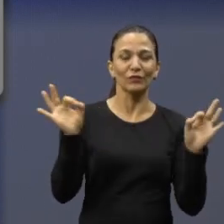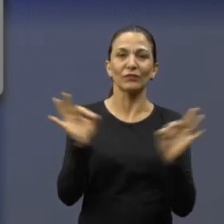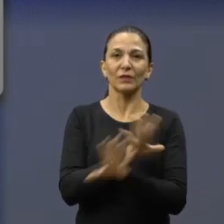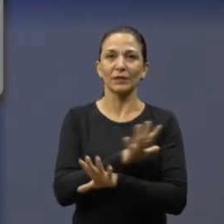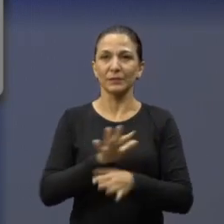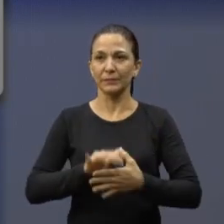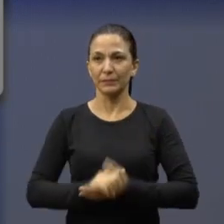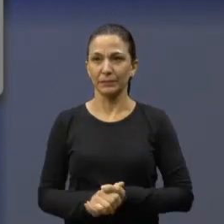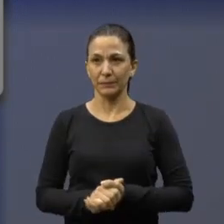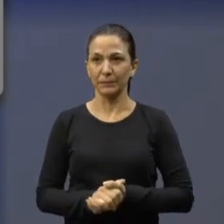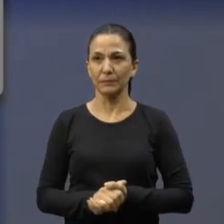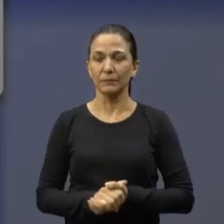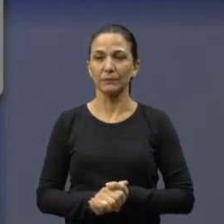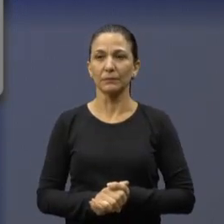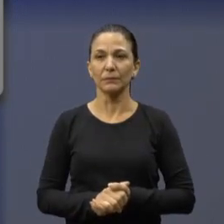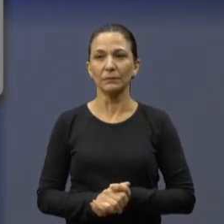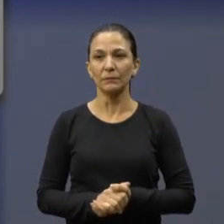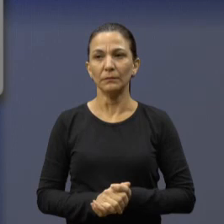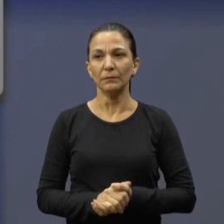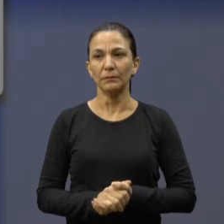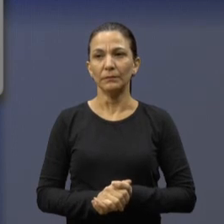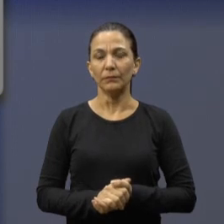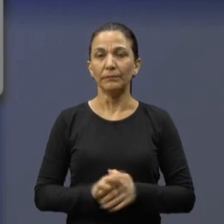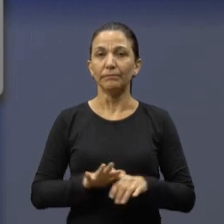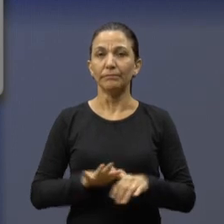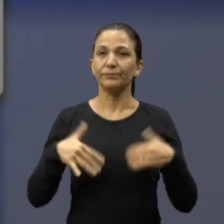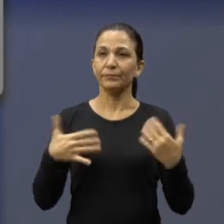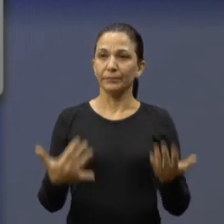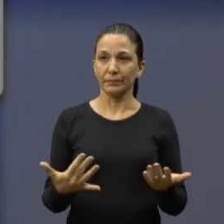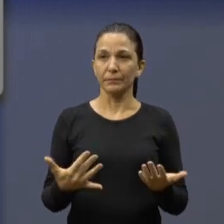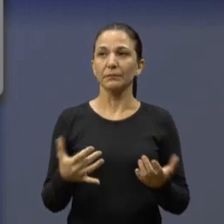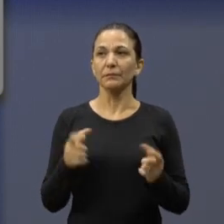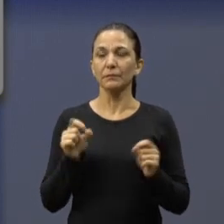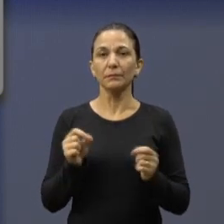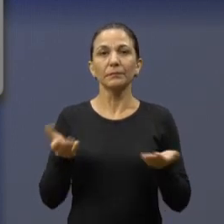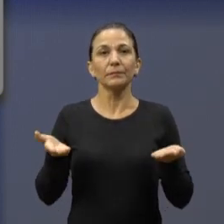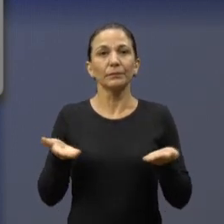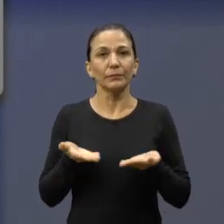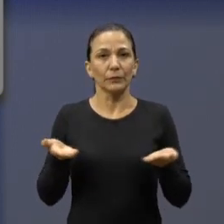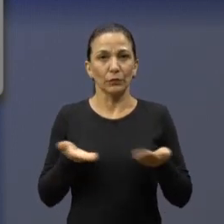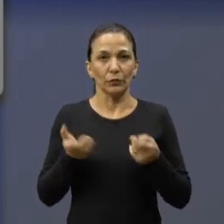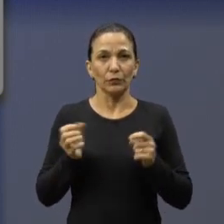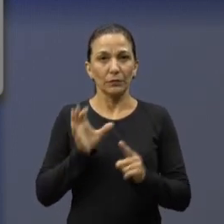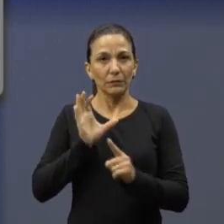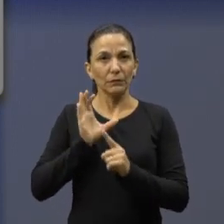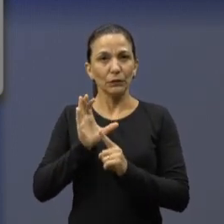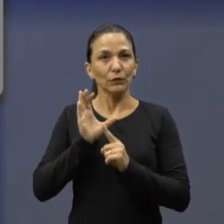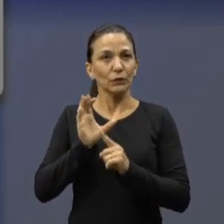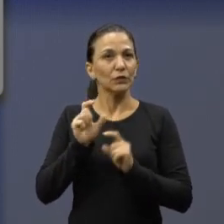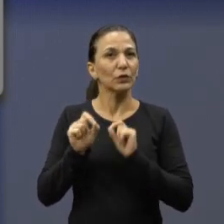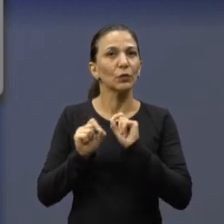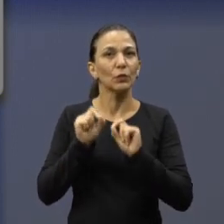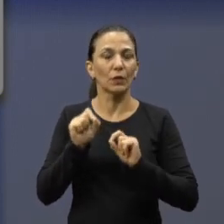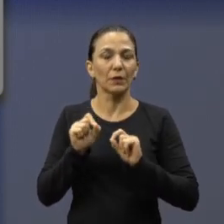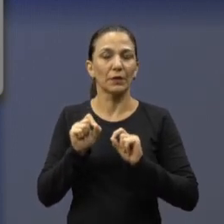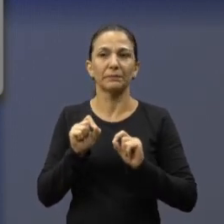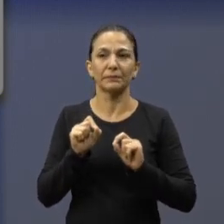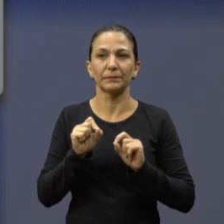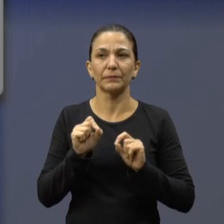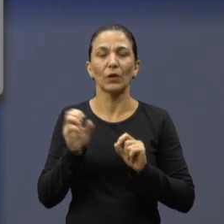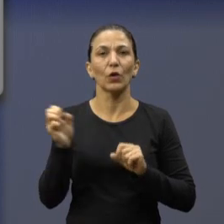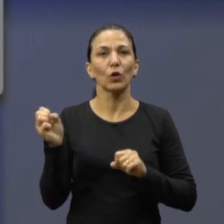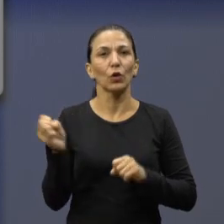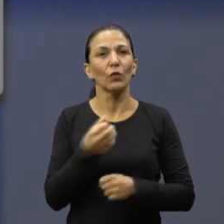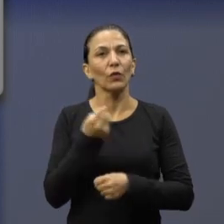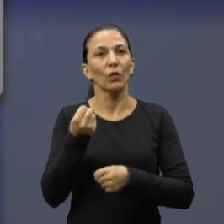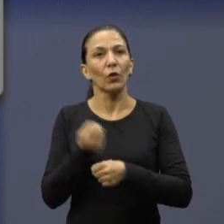Slides dois, fazendo um favor, Mari. Pois bem, a situação atual indica um impacto sem precedentes, com novas